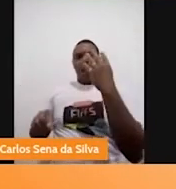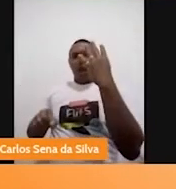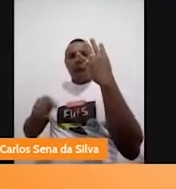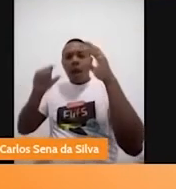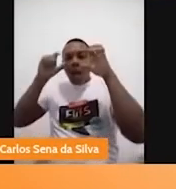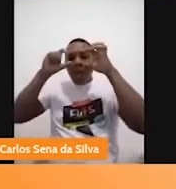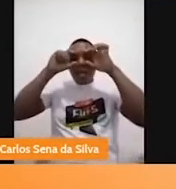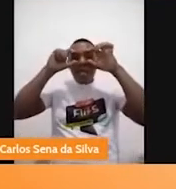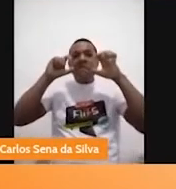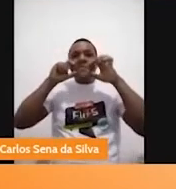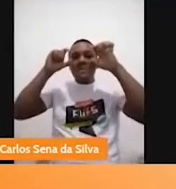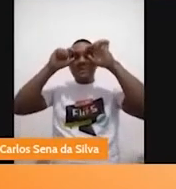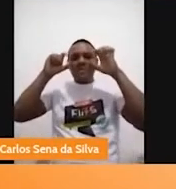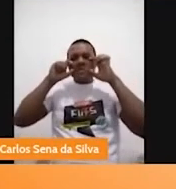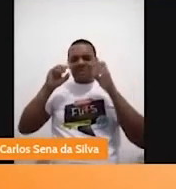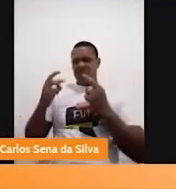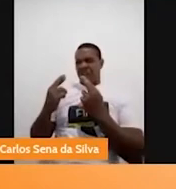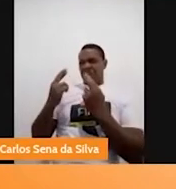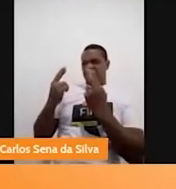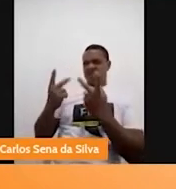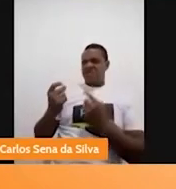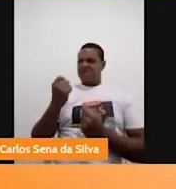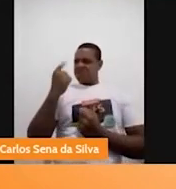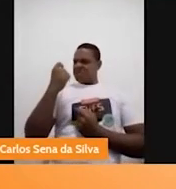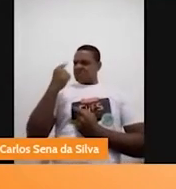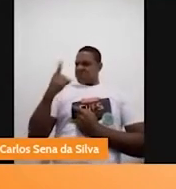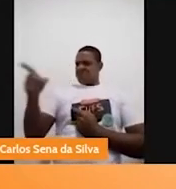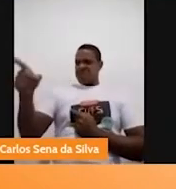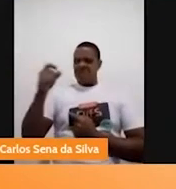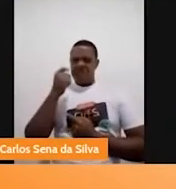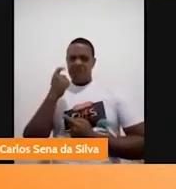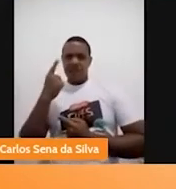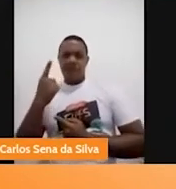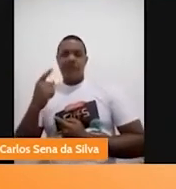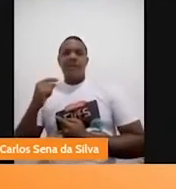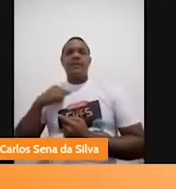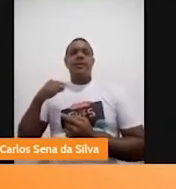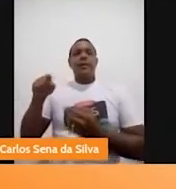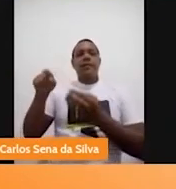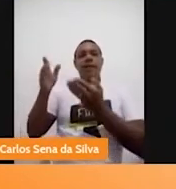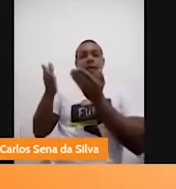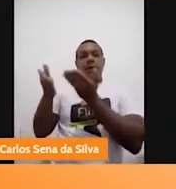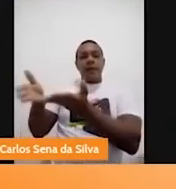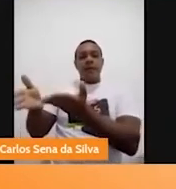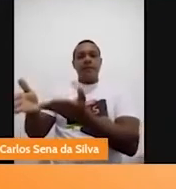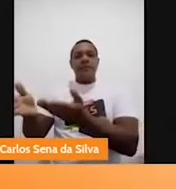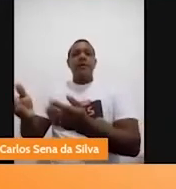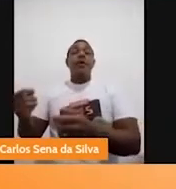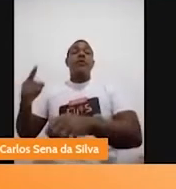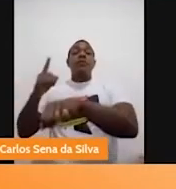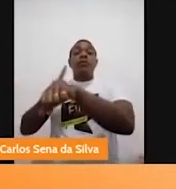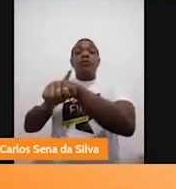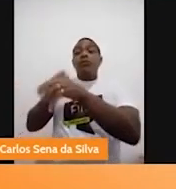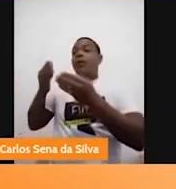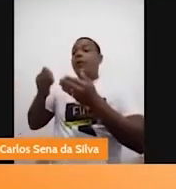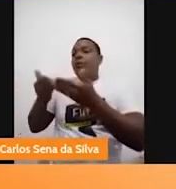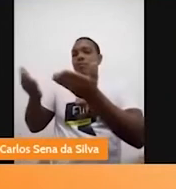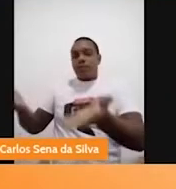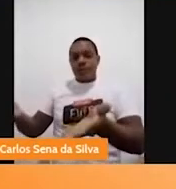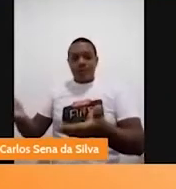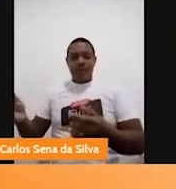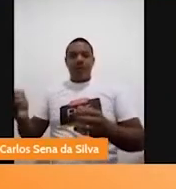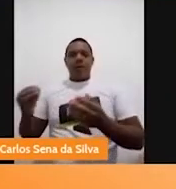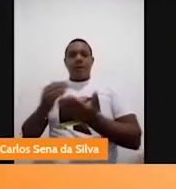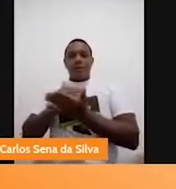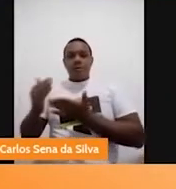de menina esquisita, está vendo? Esse é o momento exato em que o bullying começa a ser praticado e ela começa a sofrer. Ela começa